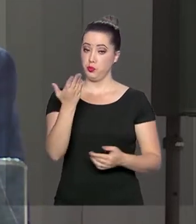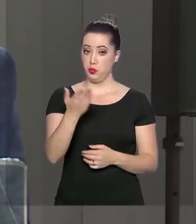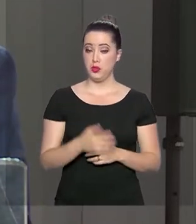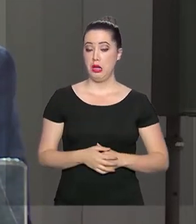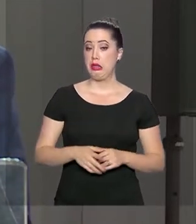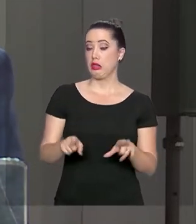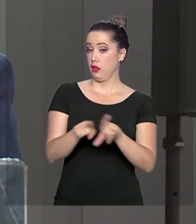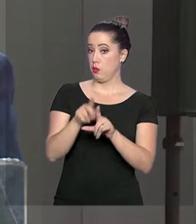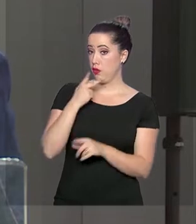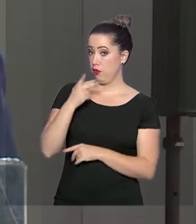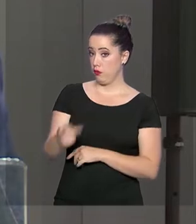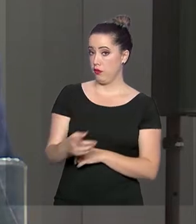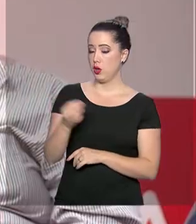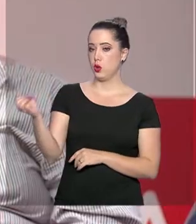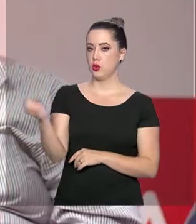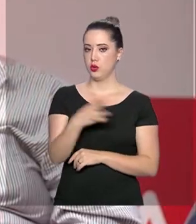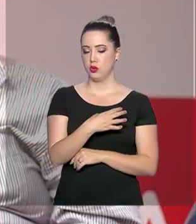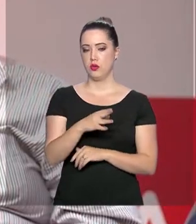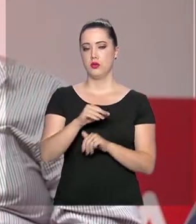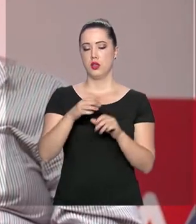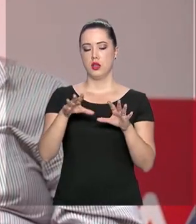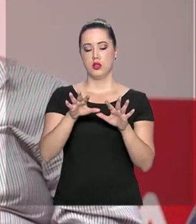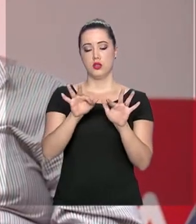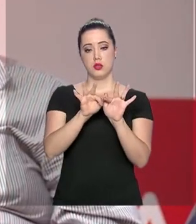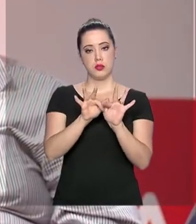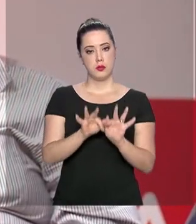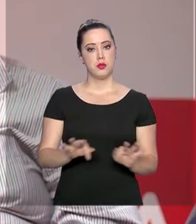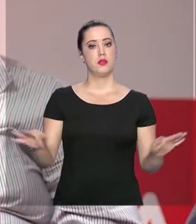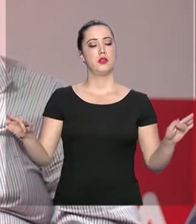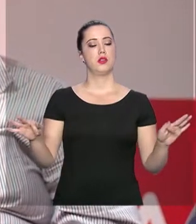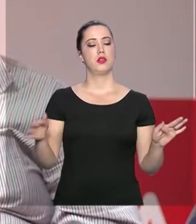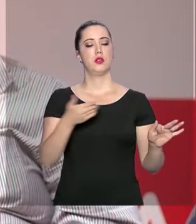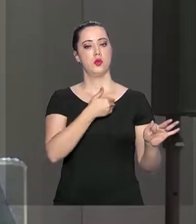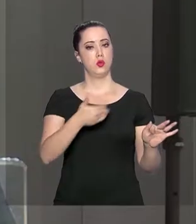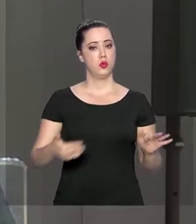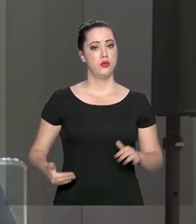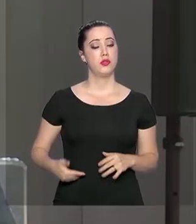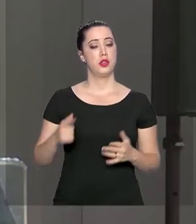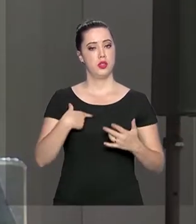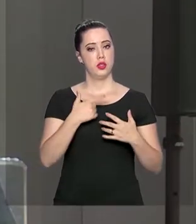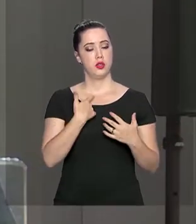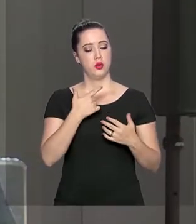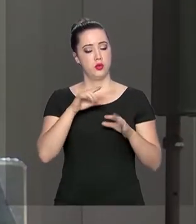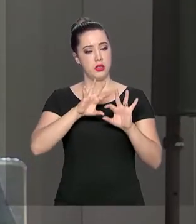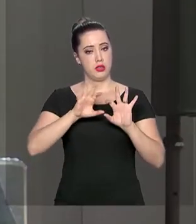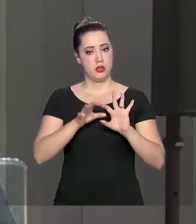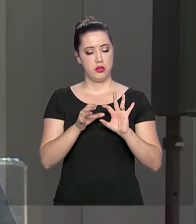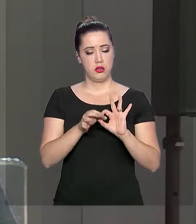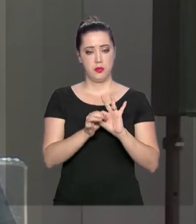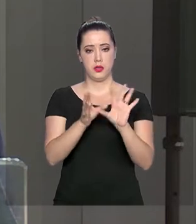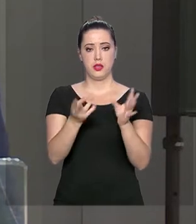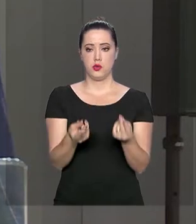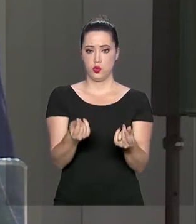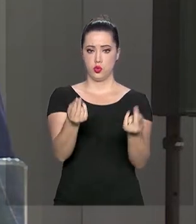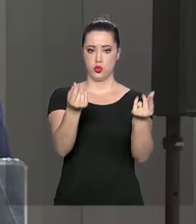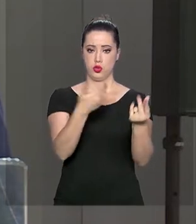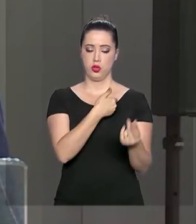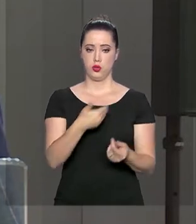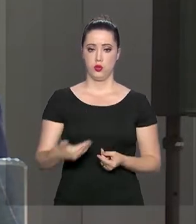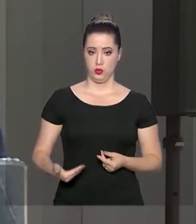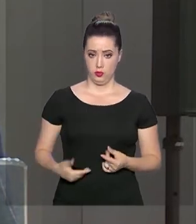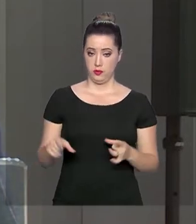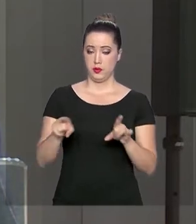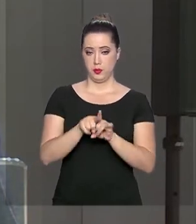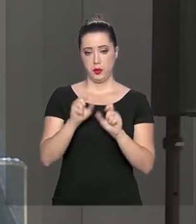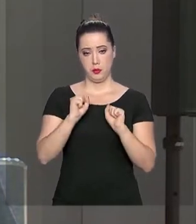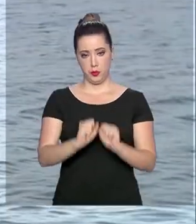defendeu ainda a modernização do Estado, com o enxugamento da estrutura e a desvinculação dos gastos do orçamento para que o governo tenha margem para